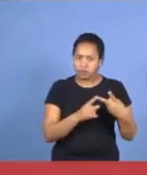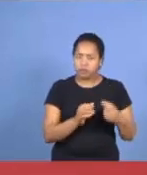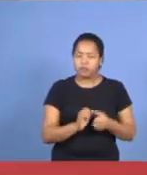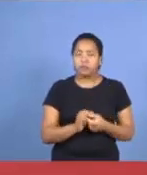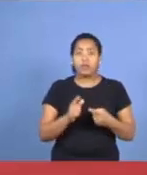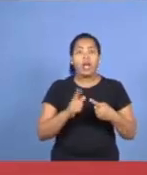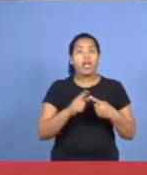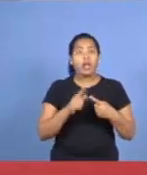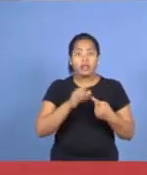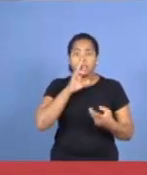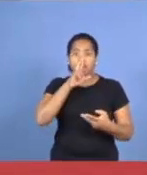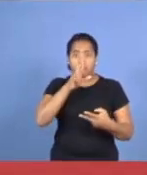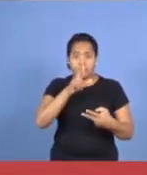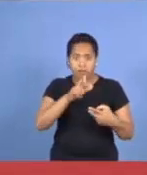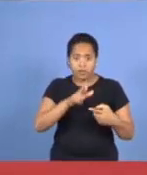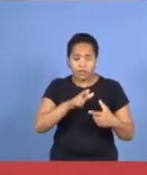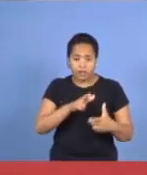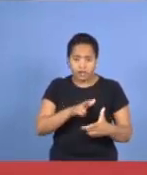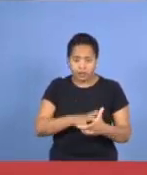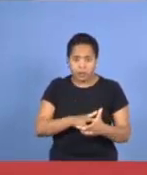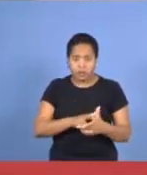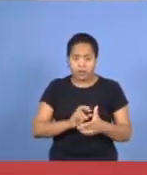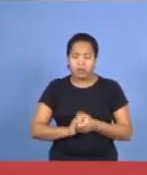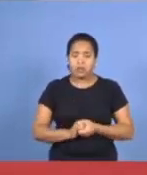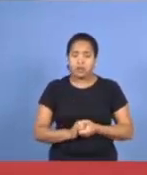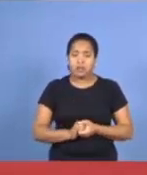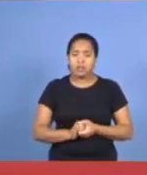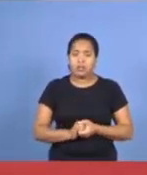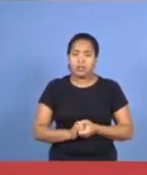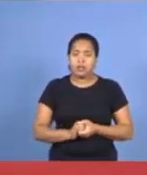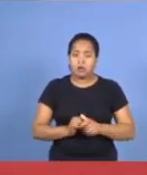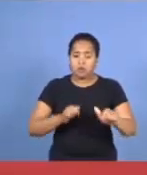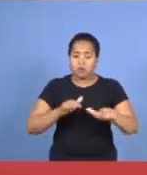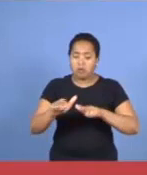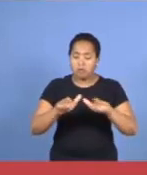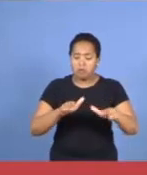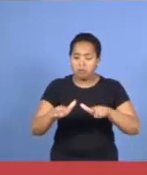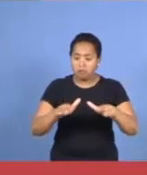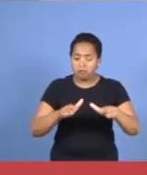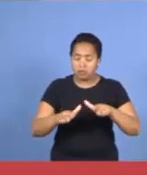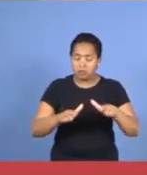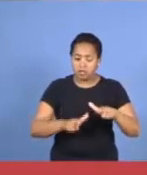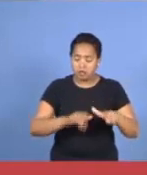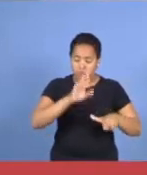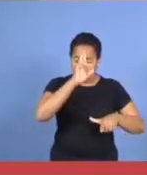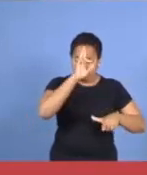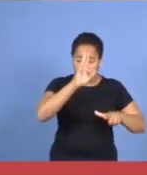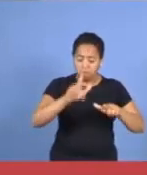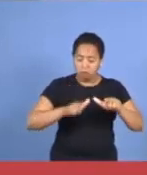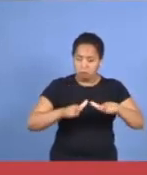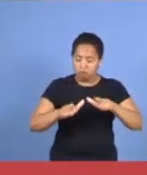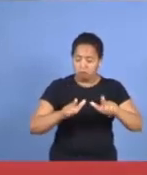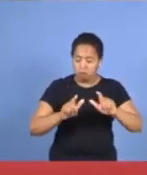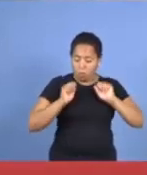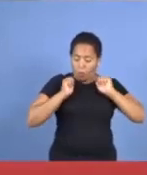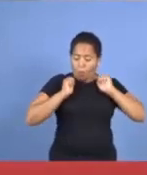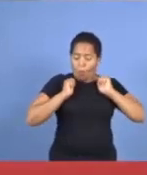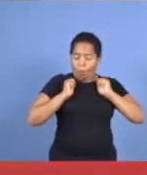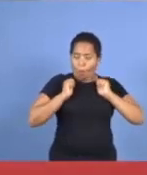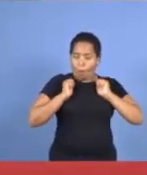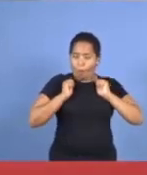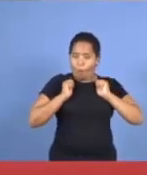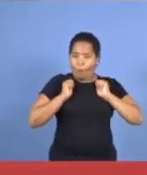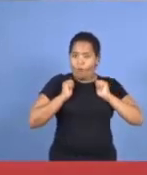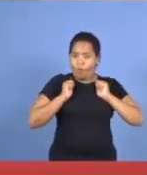Não meter o pescoço ao serviço de seu Senhor. Não estão preocupados na obra. No serviço do